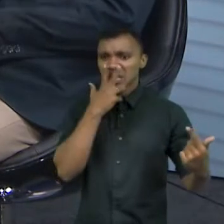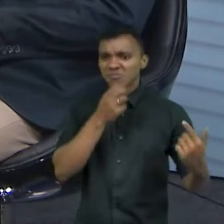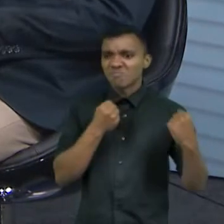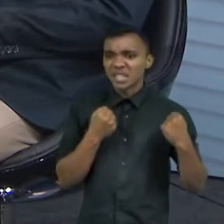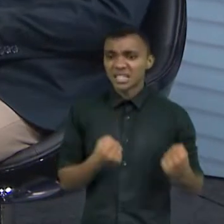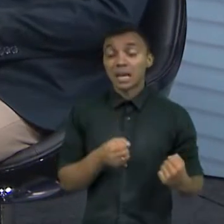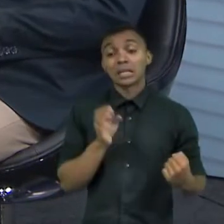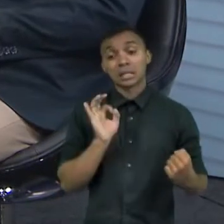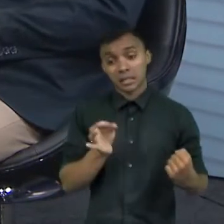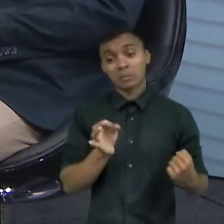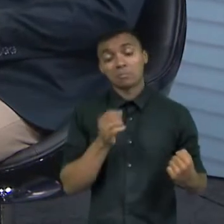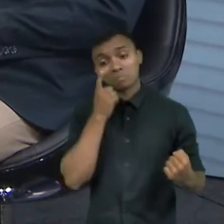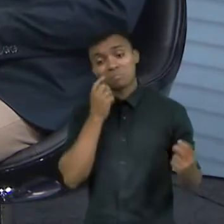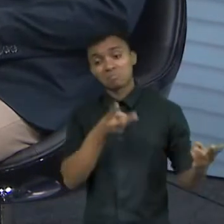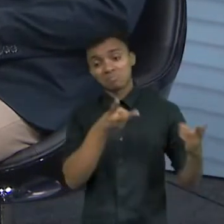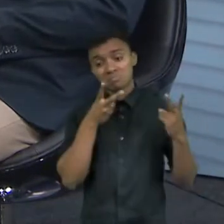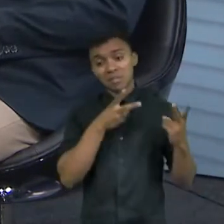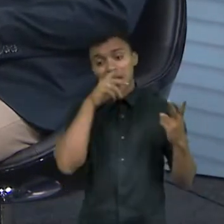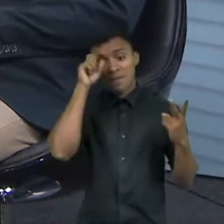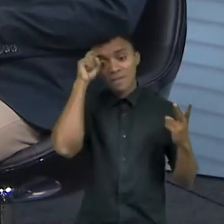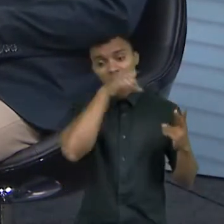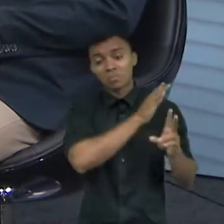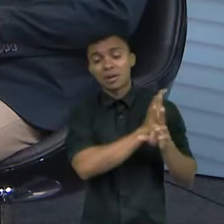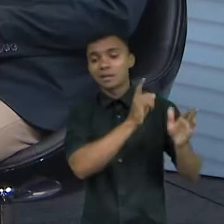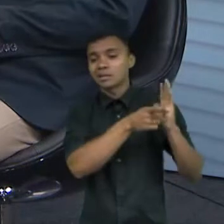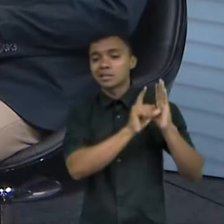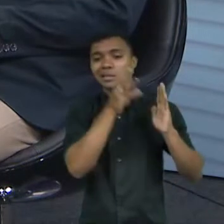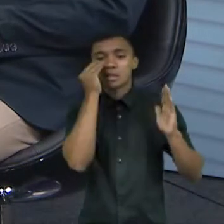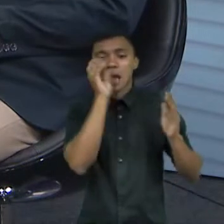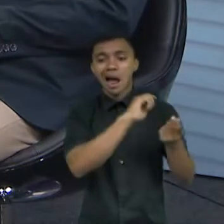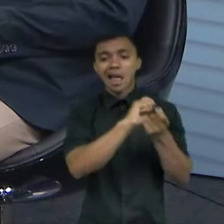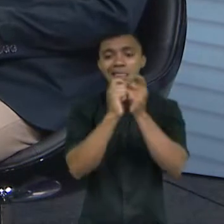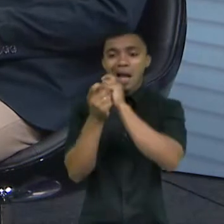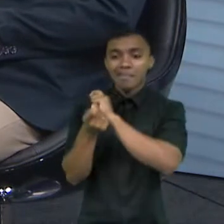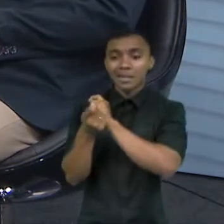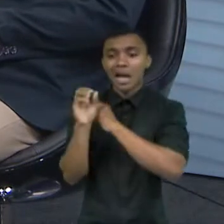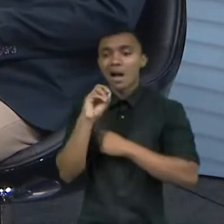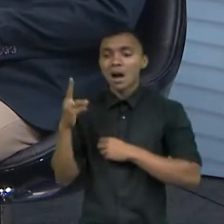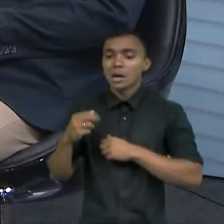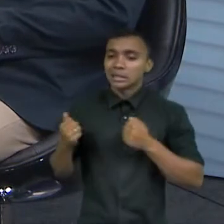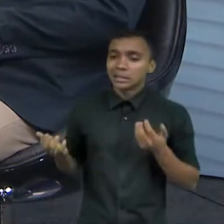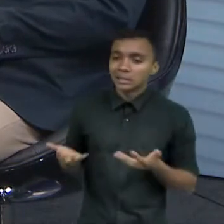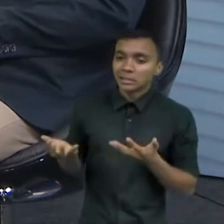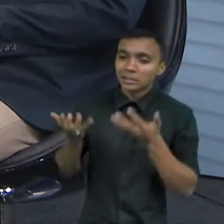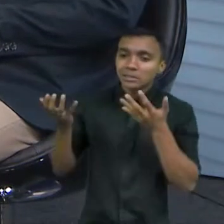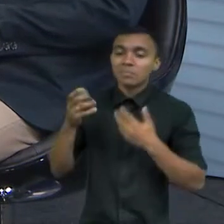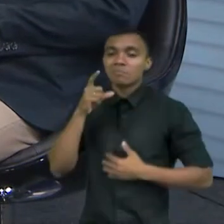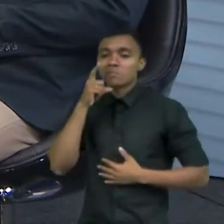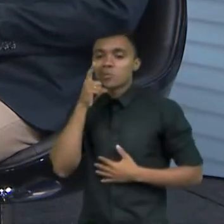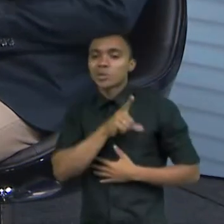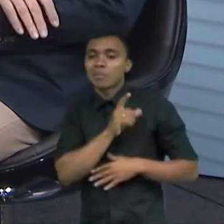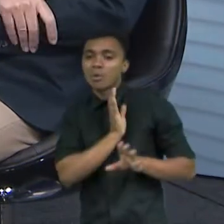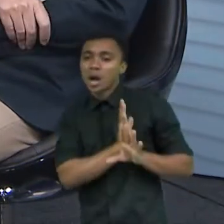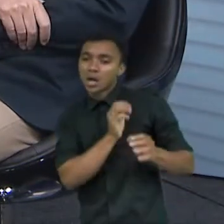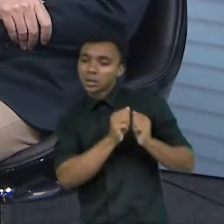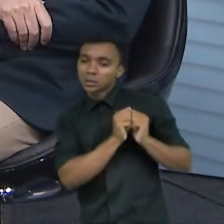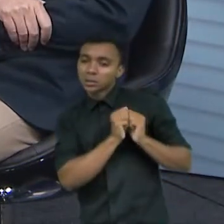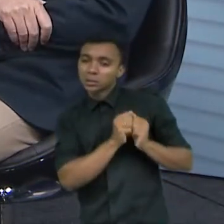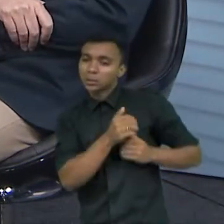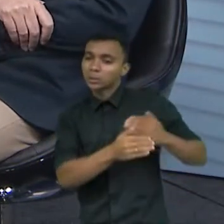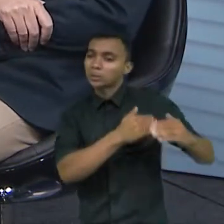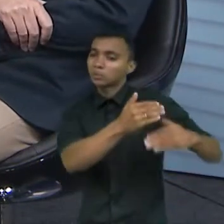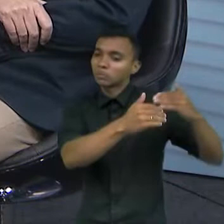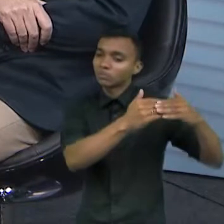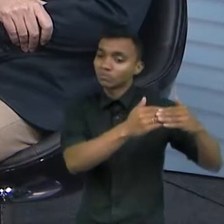realmente é uma situação mais complicada de você adaptar de você conseguir fazer com que ele acompanhe uma escola